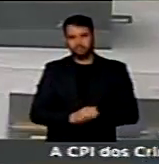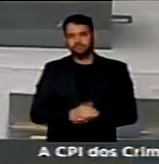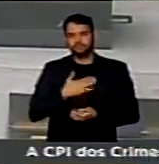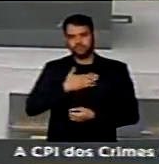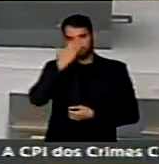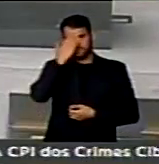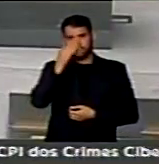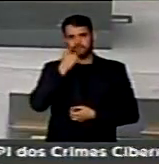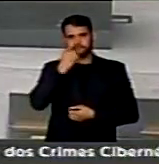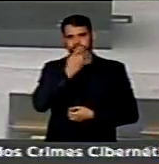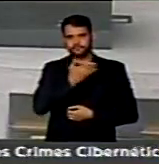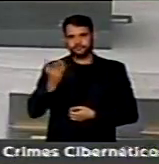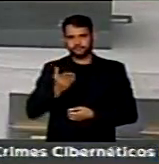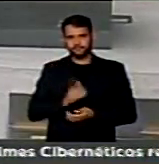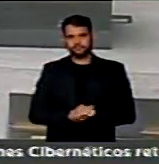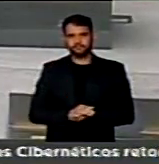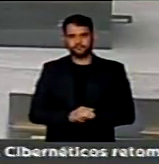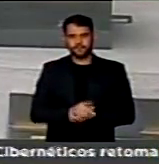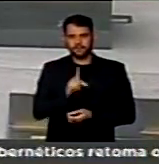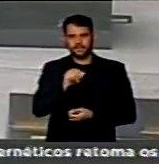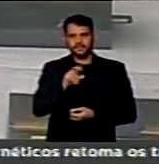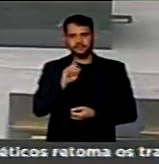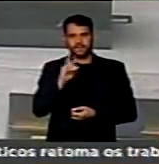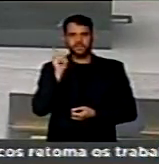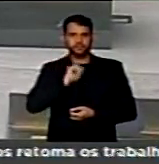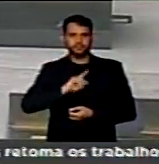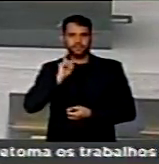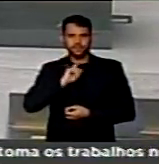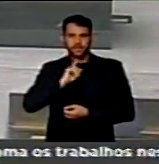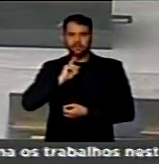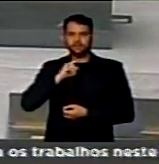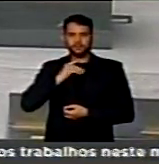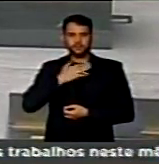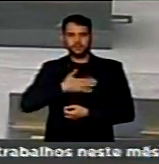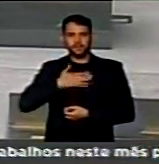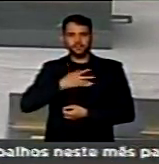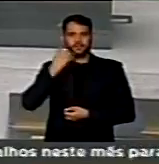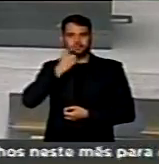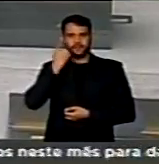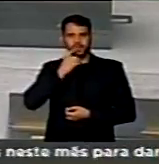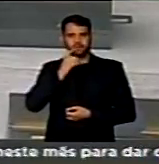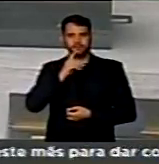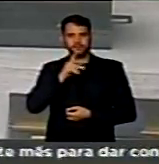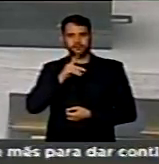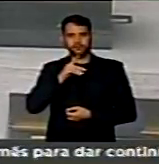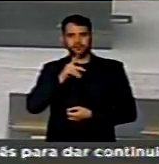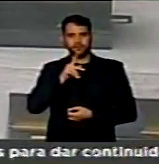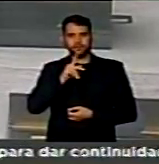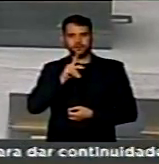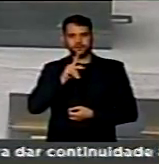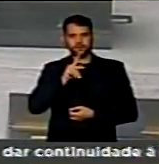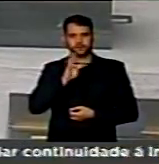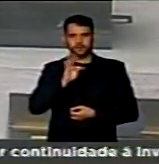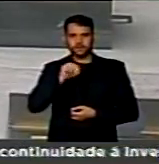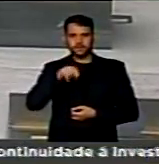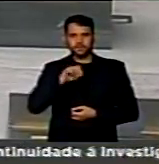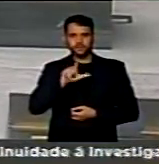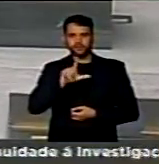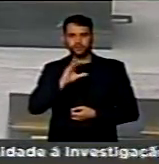Obrigado, nobre deputado. Pelo PSB de Minas Gerais, nobre deputado Tenente Lúcio, um minuto.